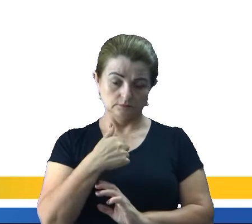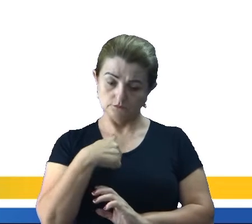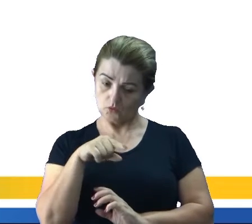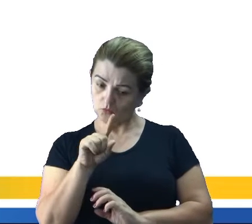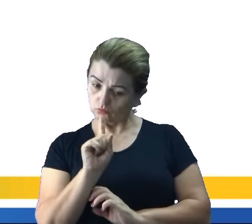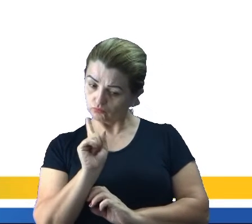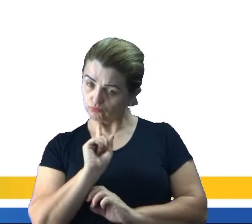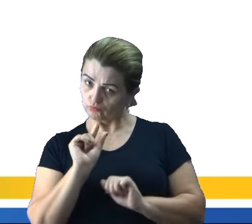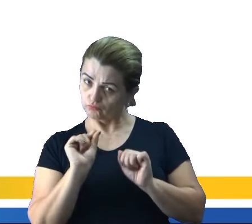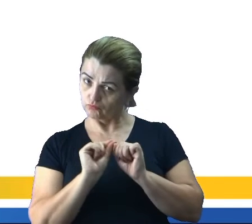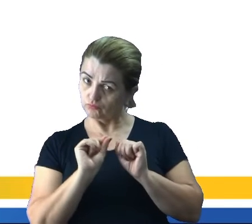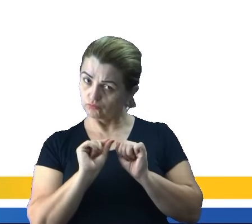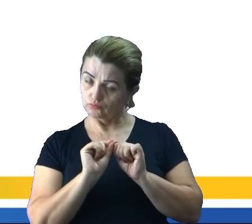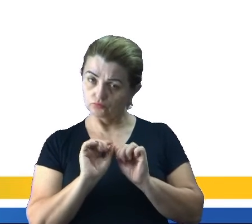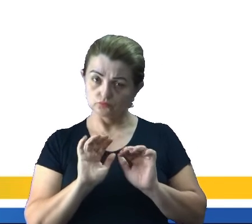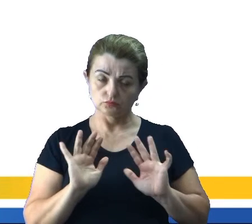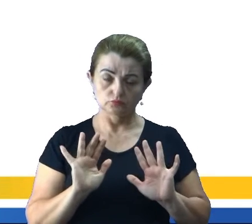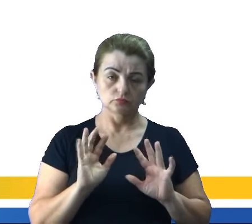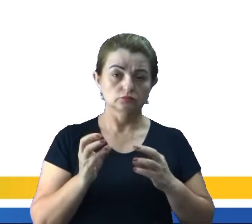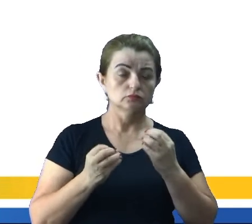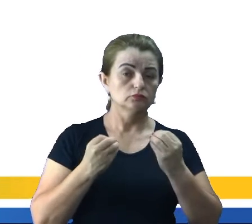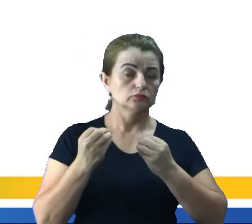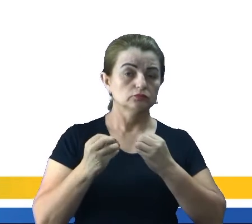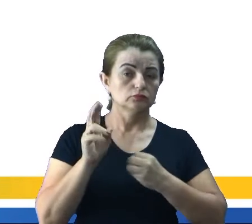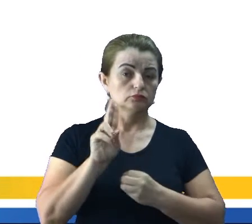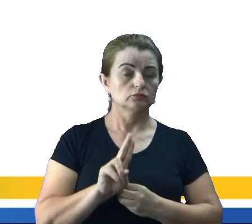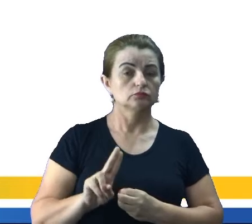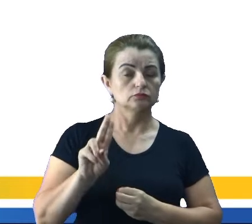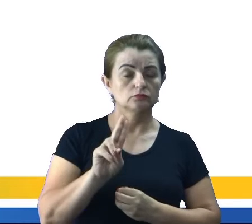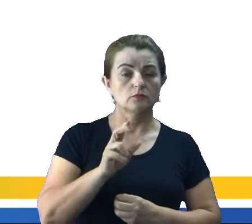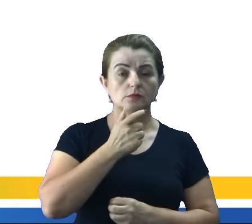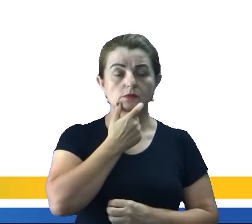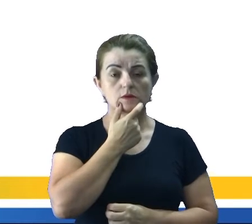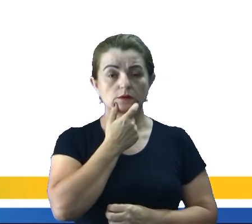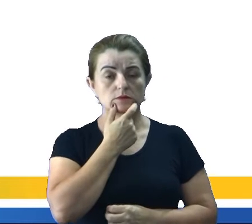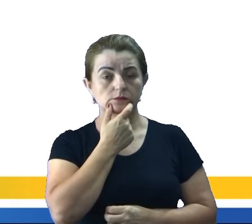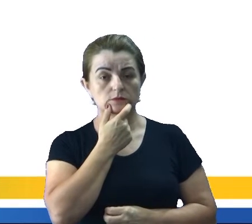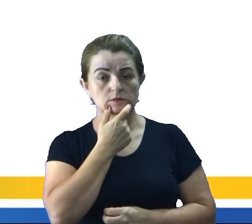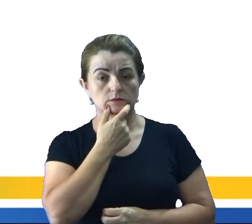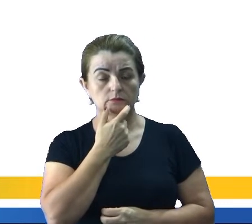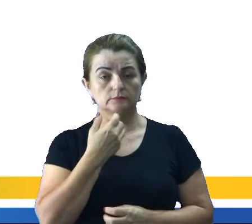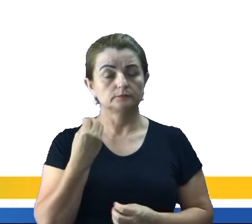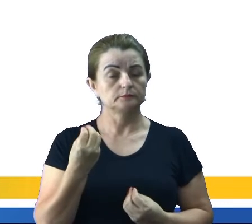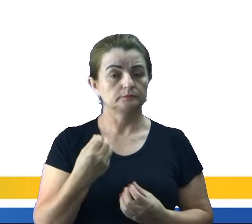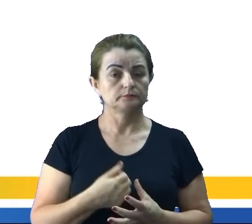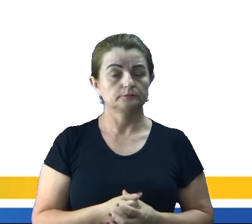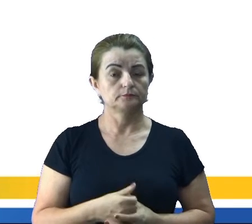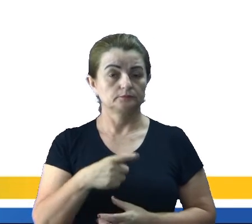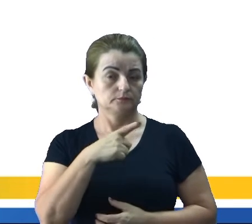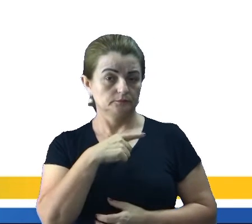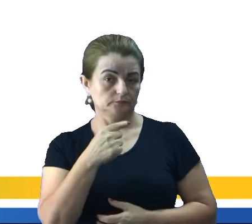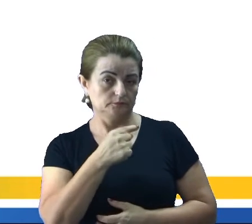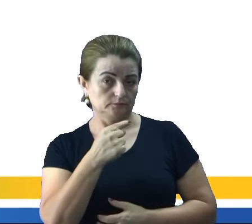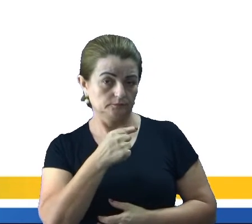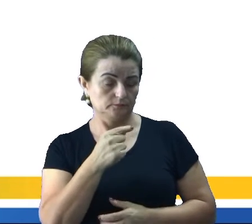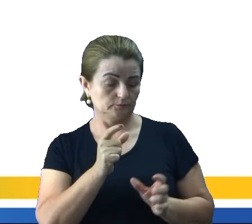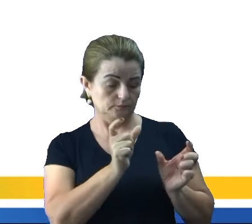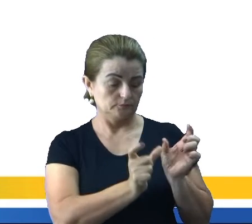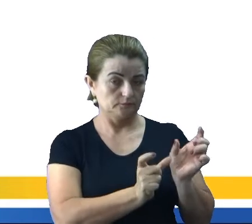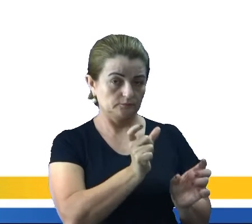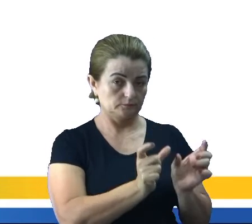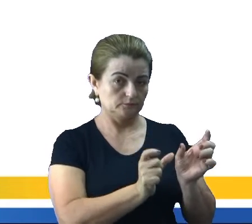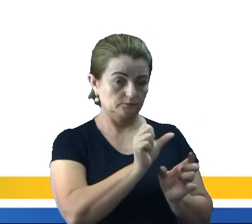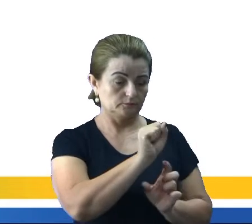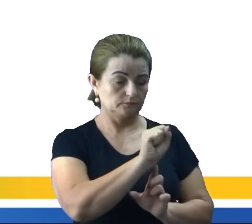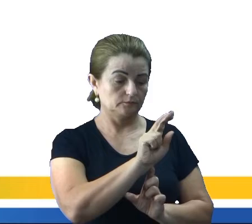alguma coisa No caso ali Na forma negativa O que é que eu vou Como é que eu vou dizer Isso em inglês Eu tenho ali As pessoas, né